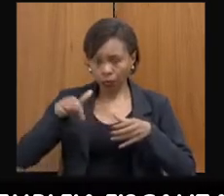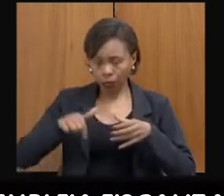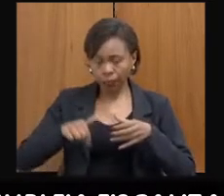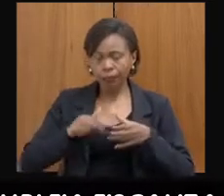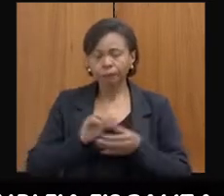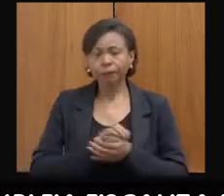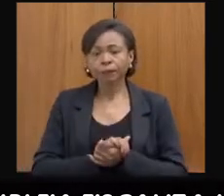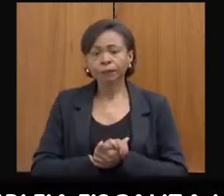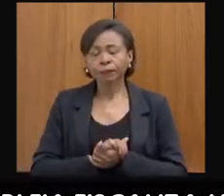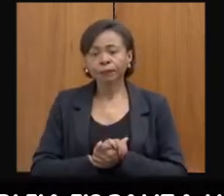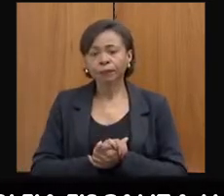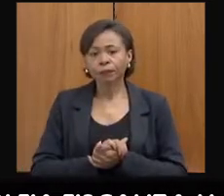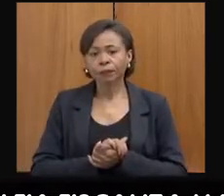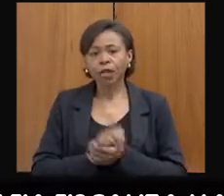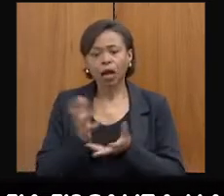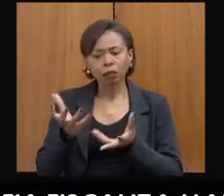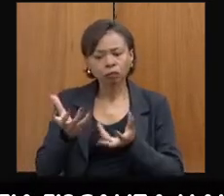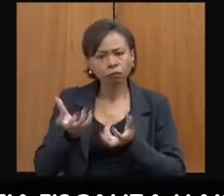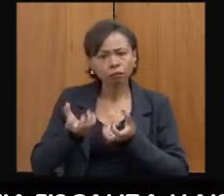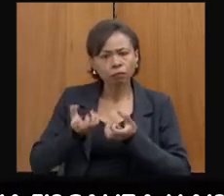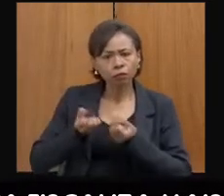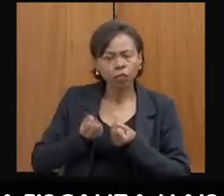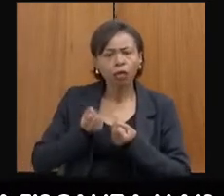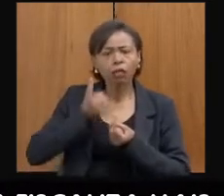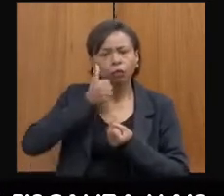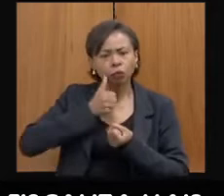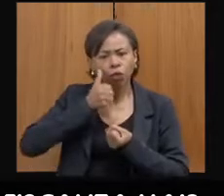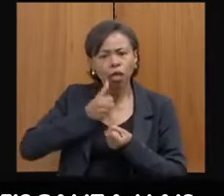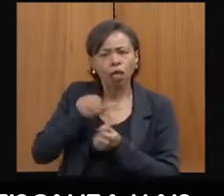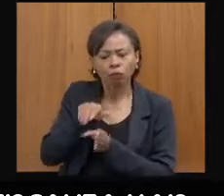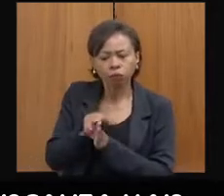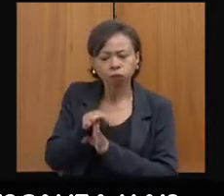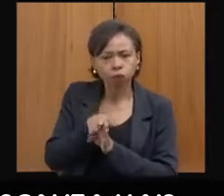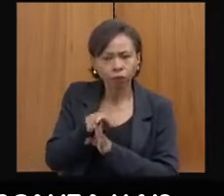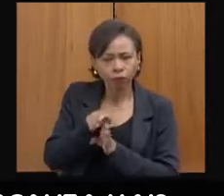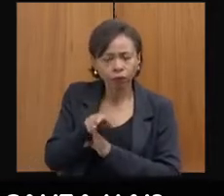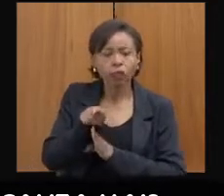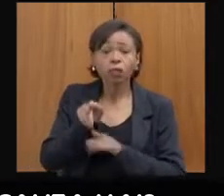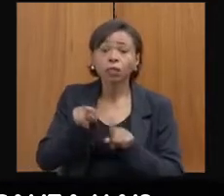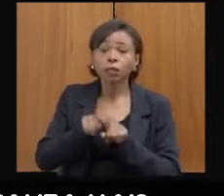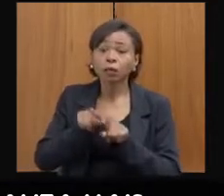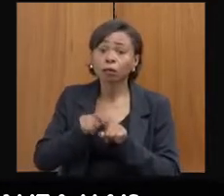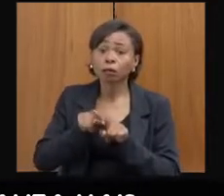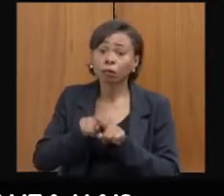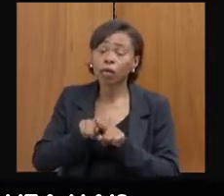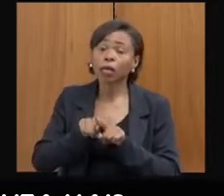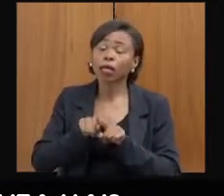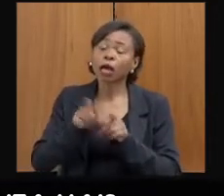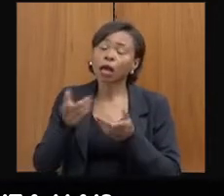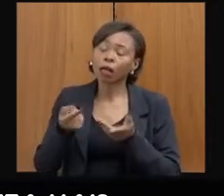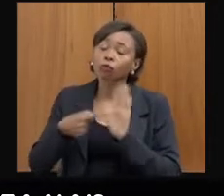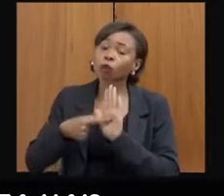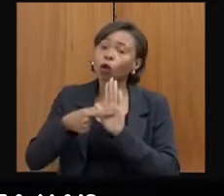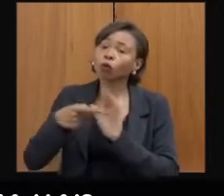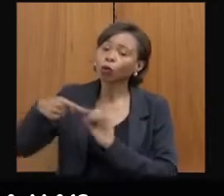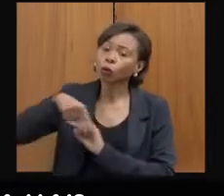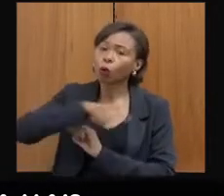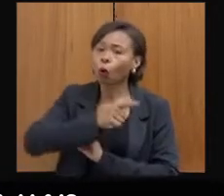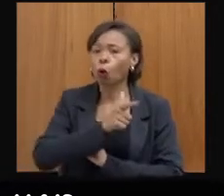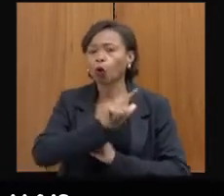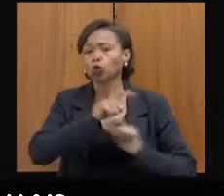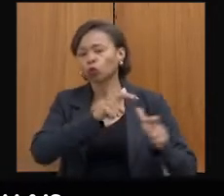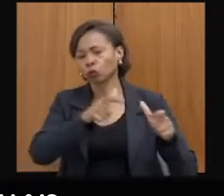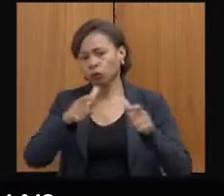é acolhendo as mulheres, orientando, né, e encaminhando para os diversos serviços da rede. É um